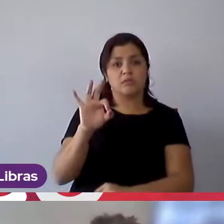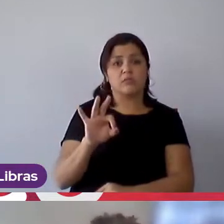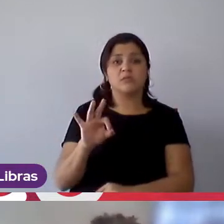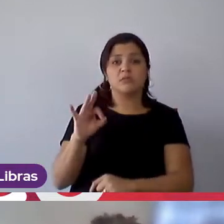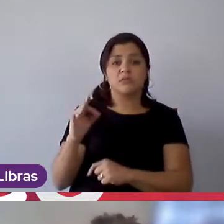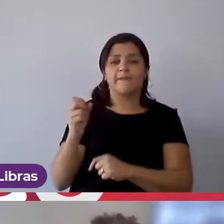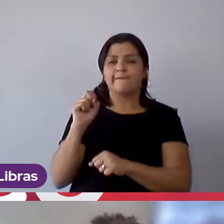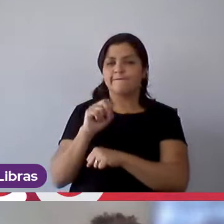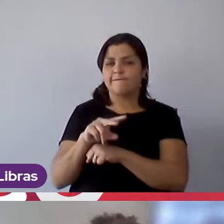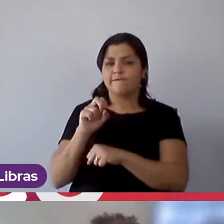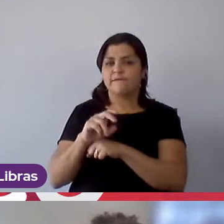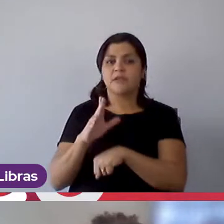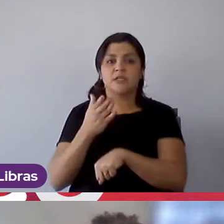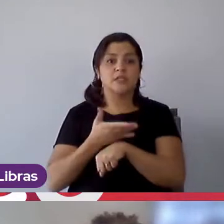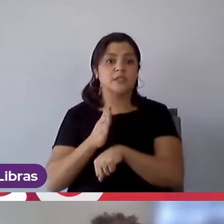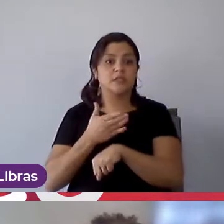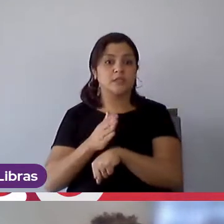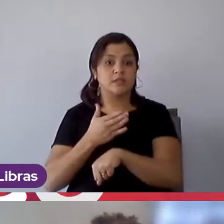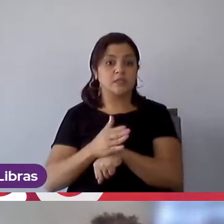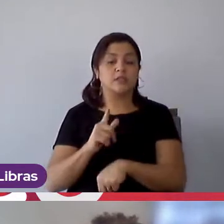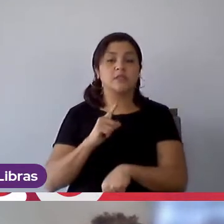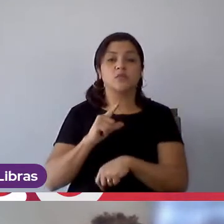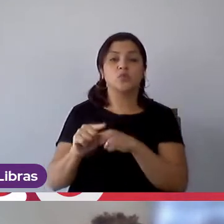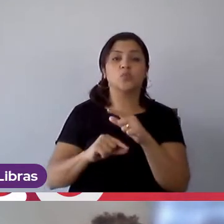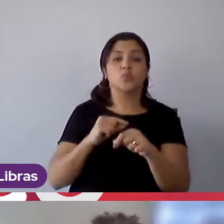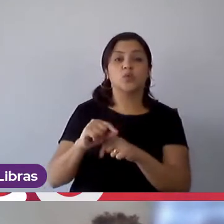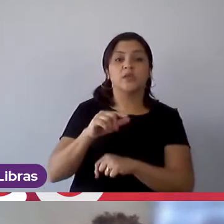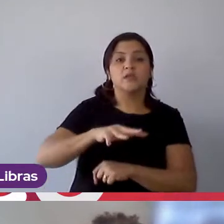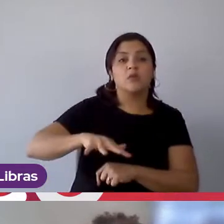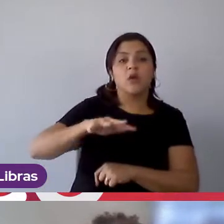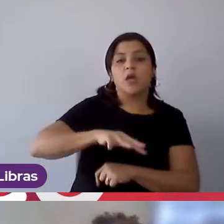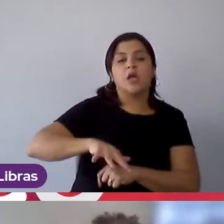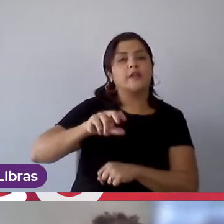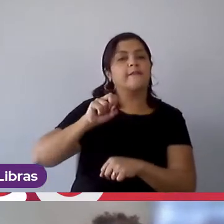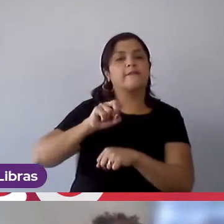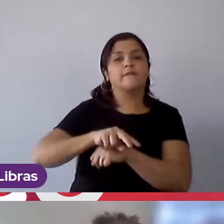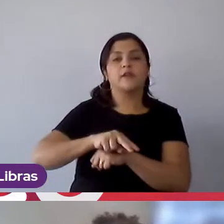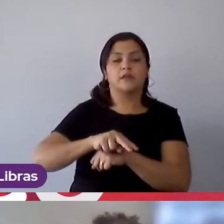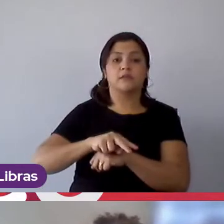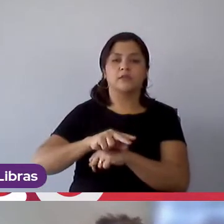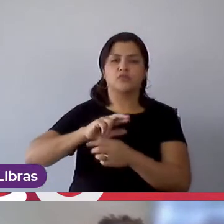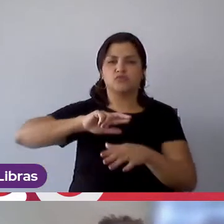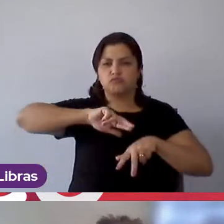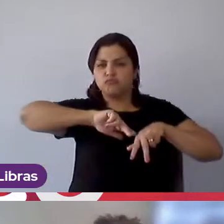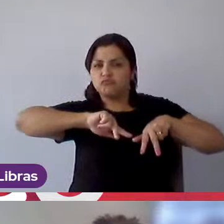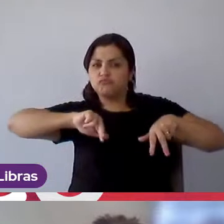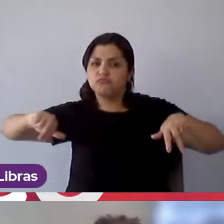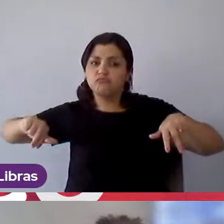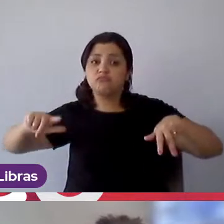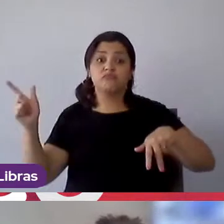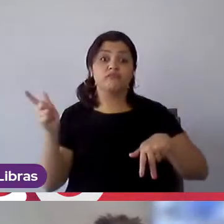vagas de estágio são vagas de diversidade